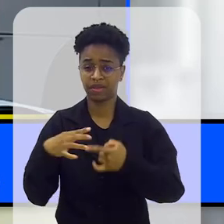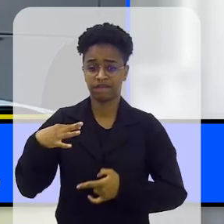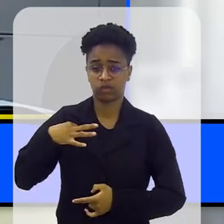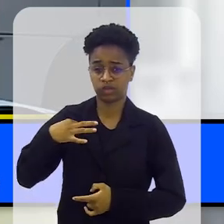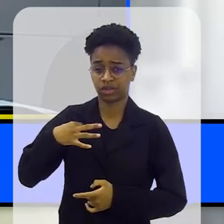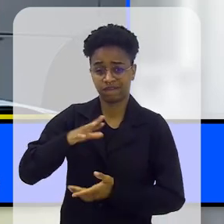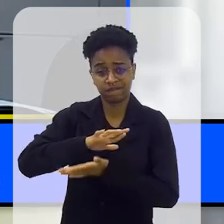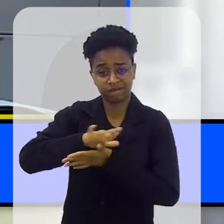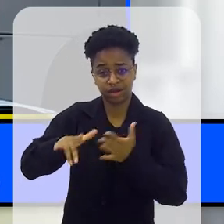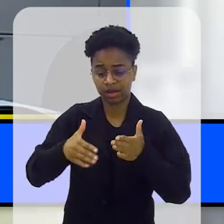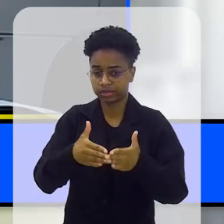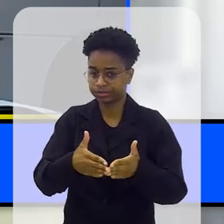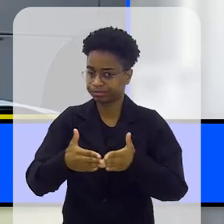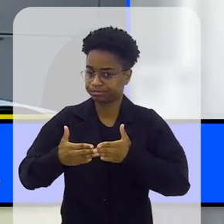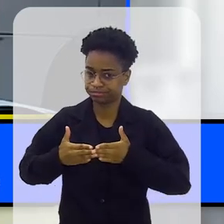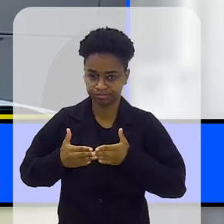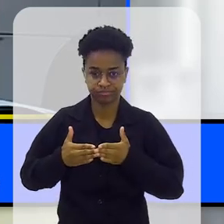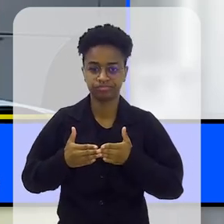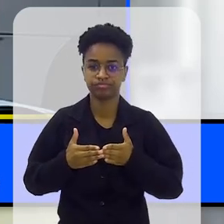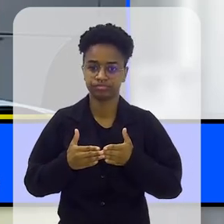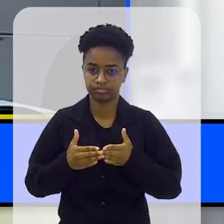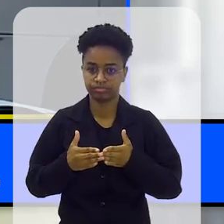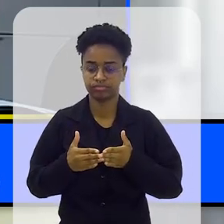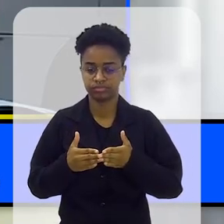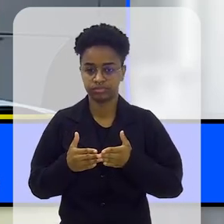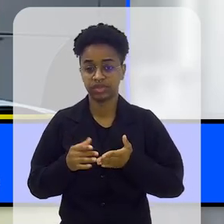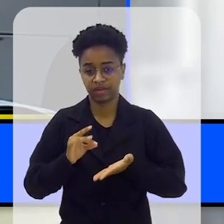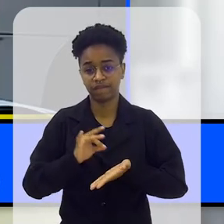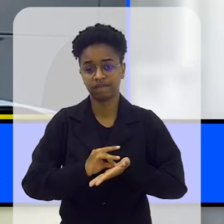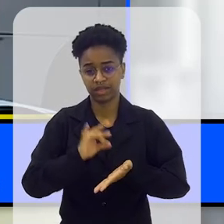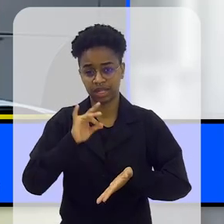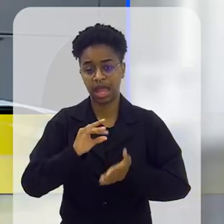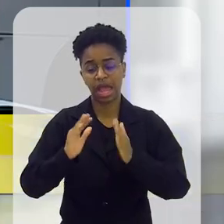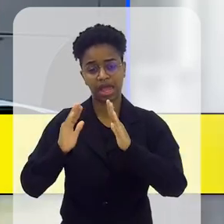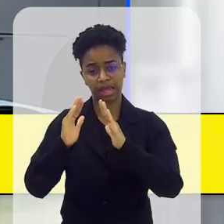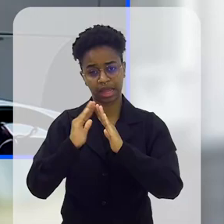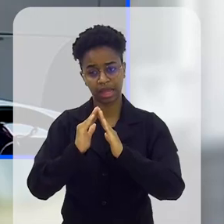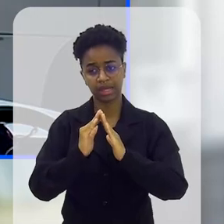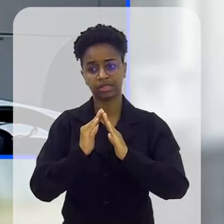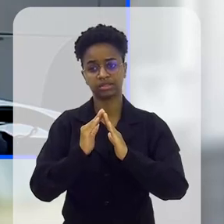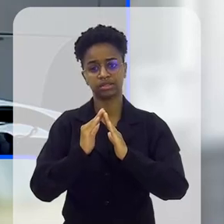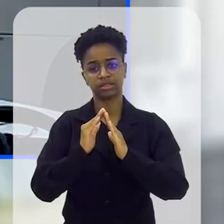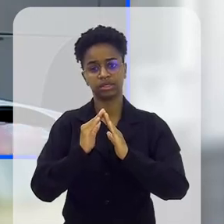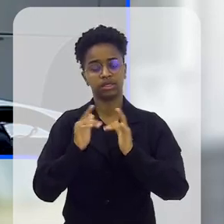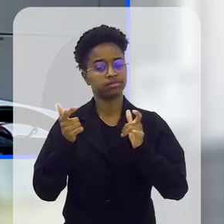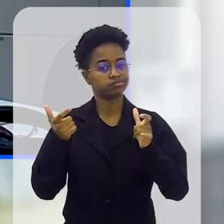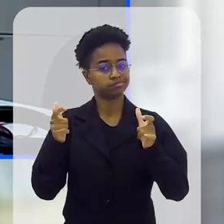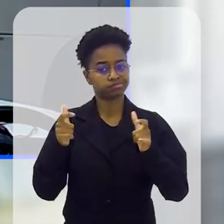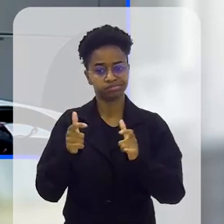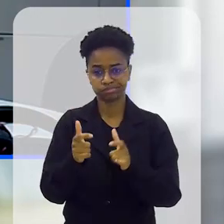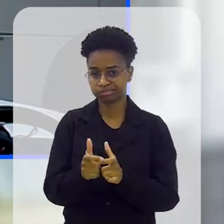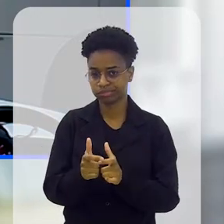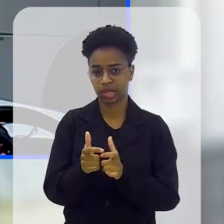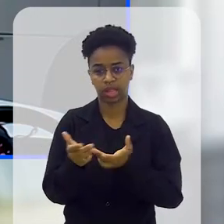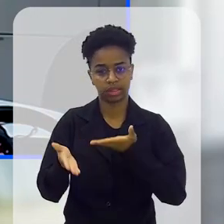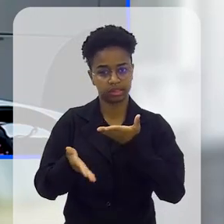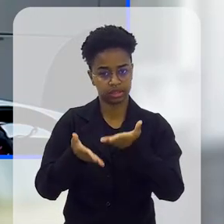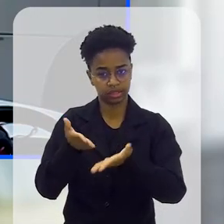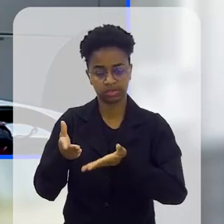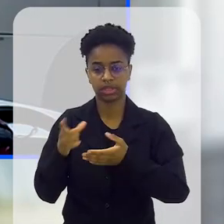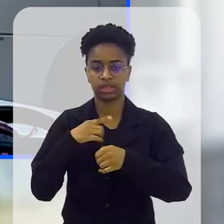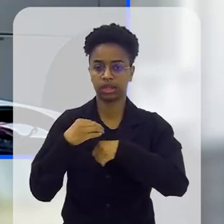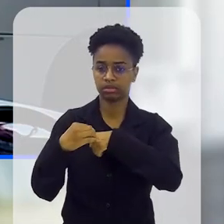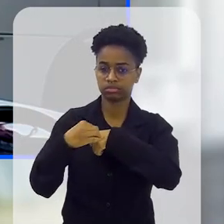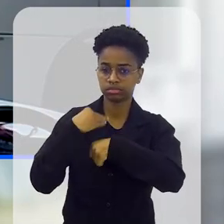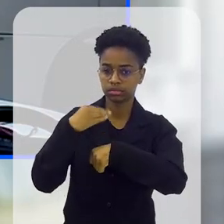Muitos voluntários se ausentaram. Imagino. E a gente teve, realmente, até a casa, a gente diminuiu o número de atendimento, a gente